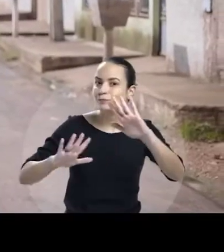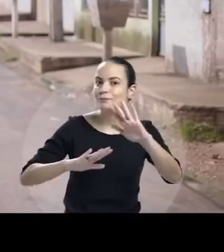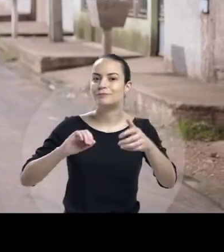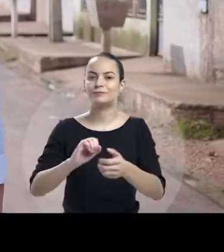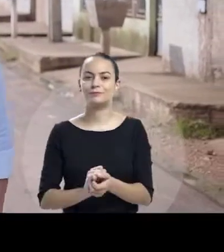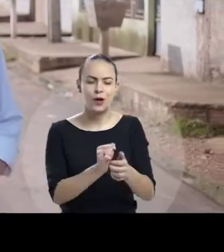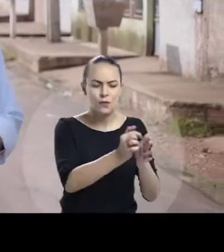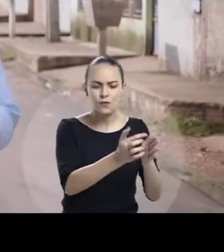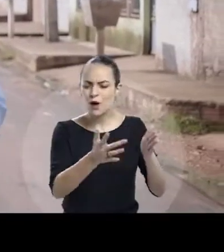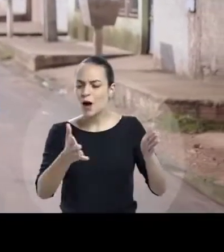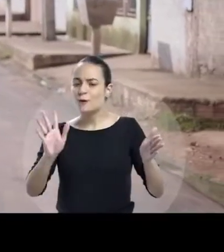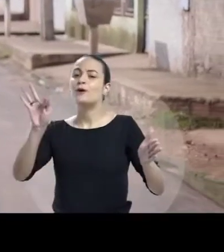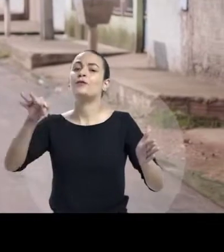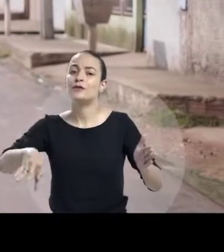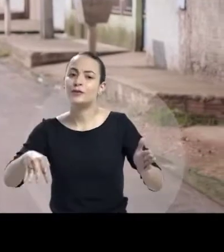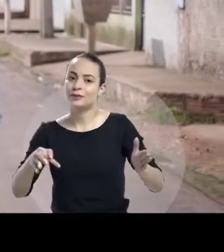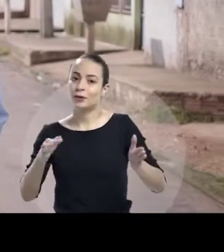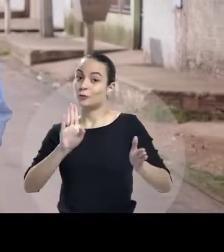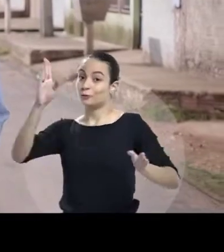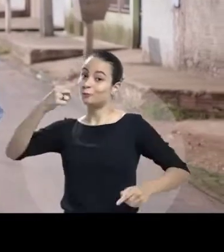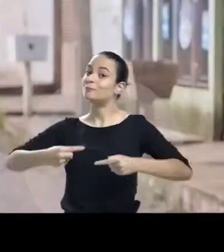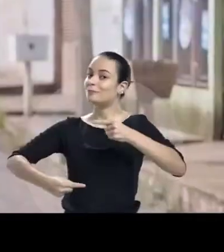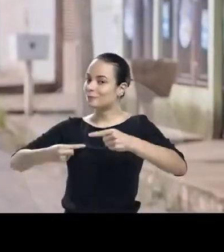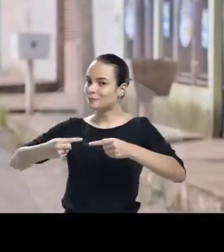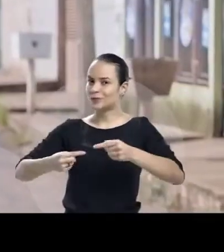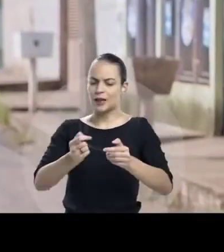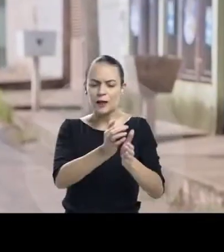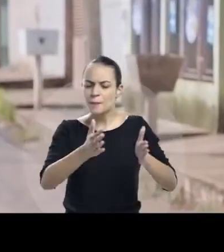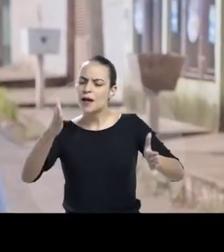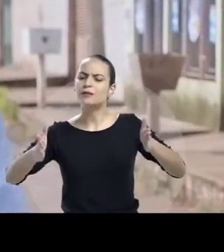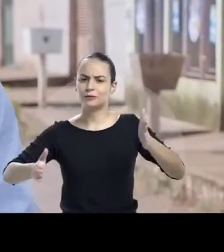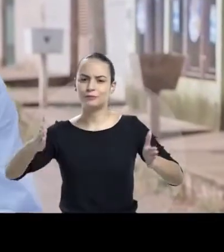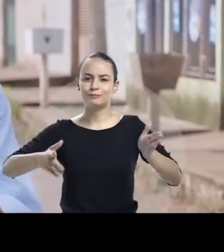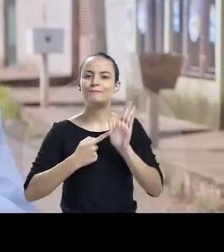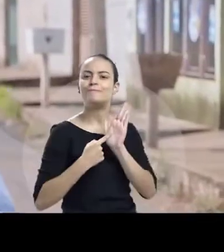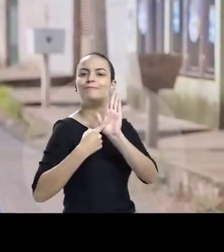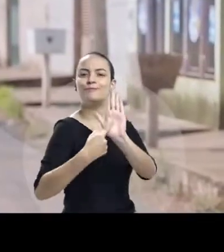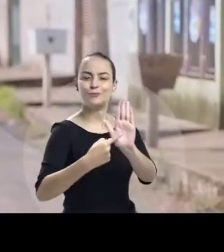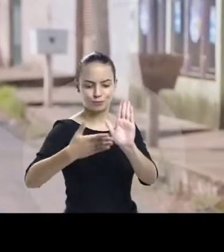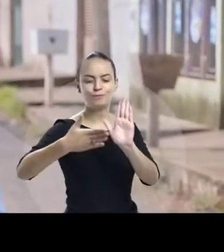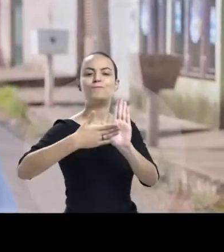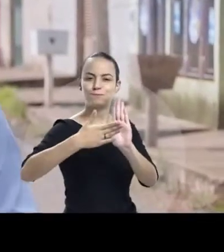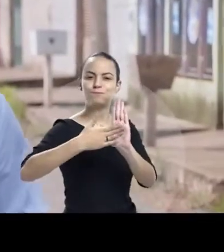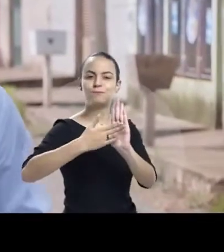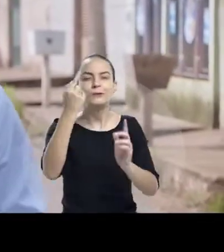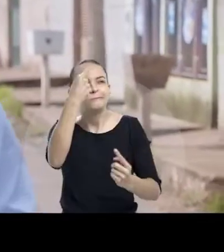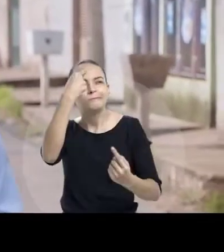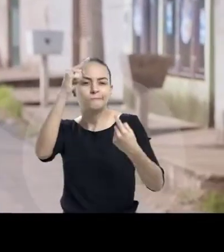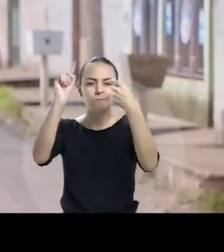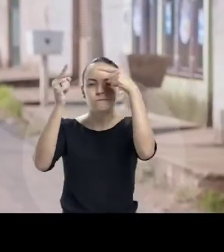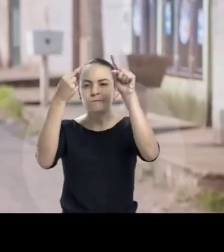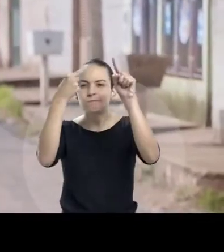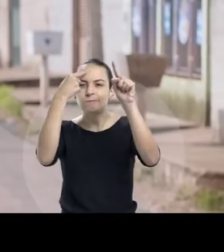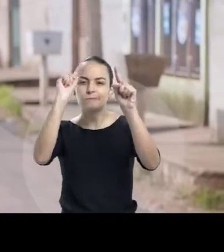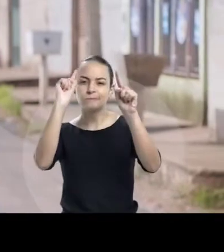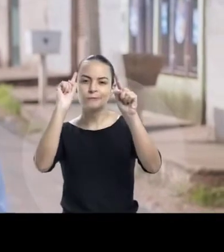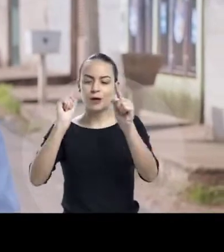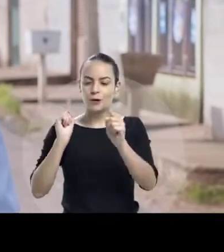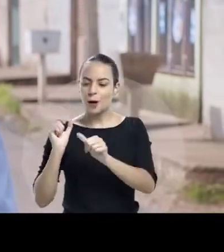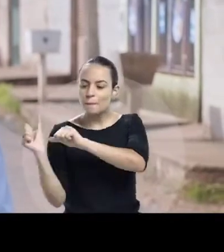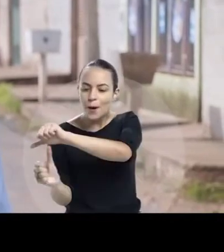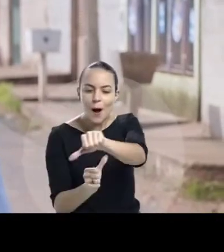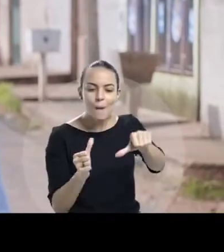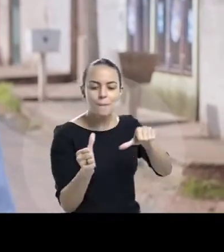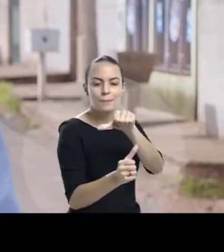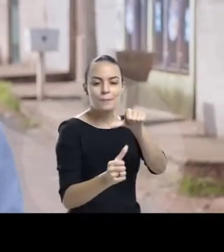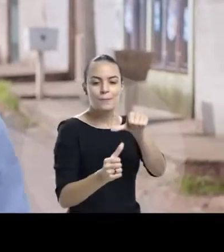Olá pessoal, chegamos ao final do primeiro turno. Nesse período, podemos levar até vocês as nossas propostas e ideias